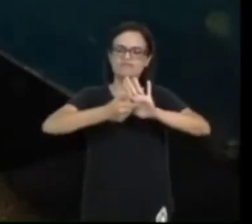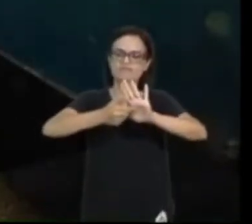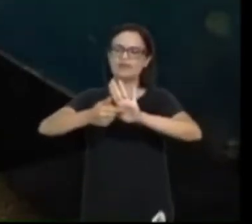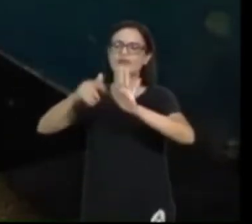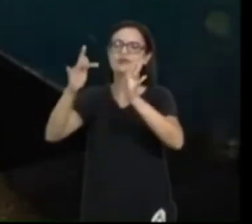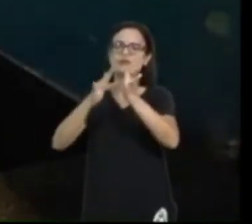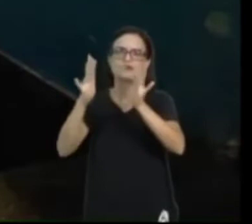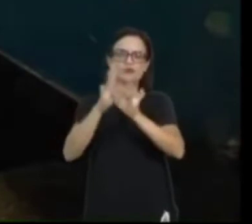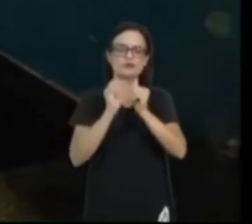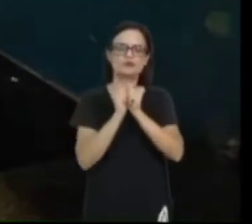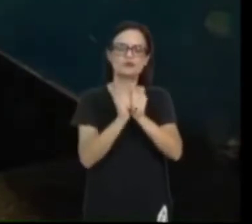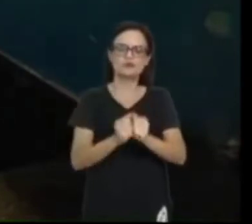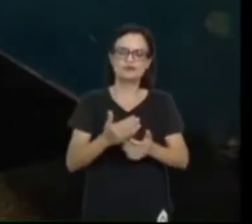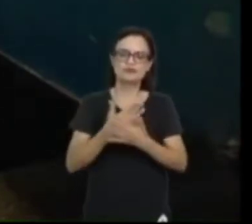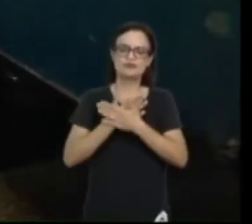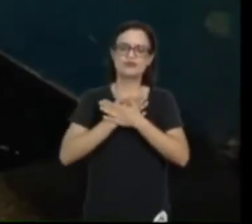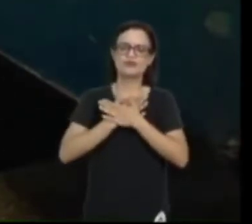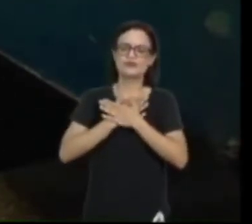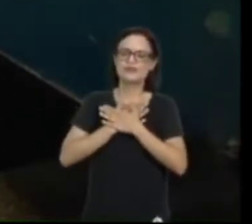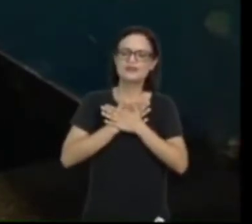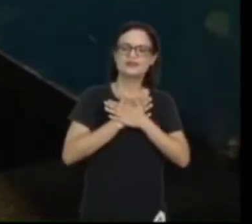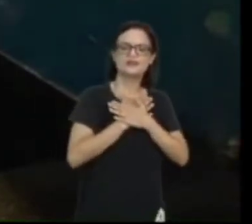Música Música